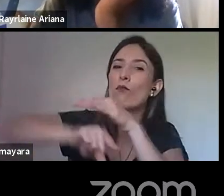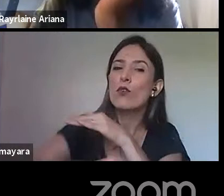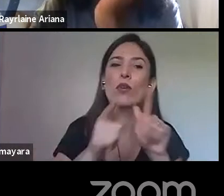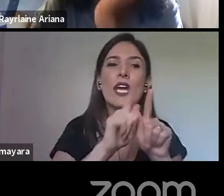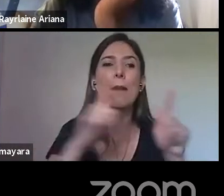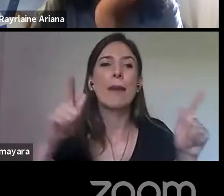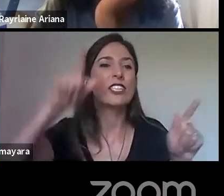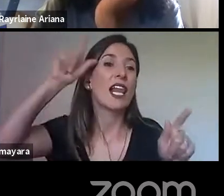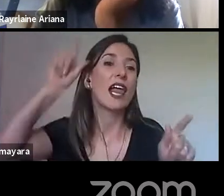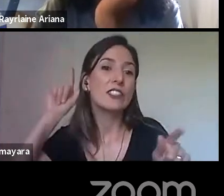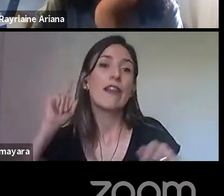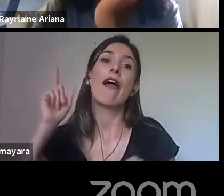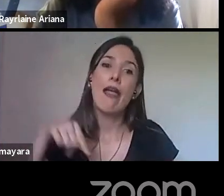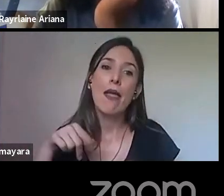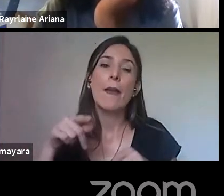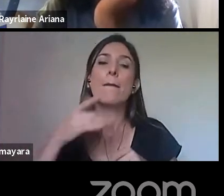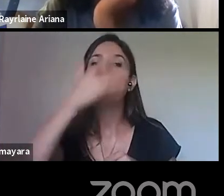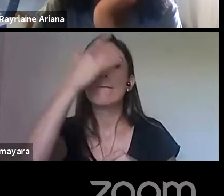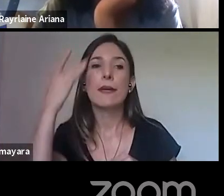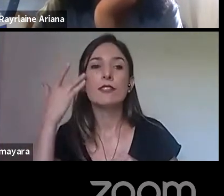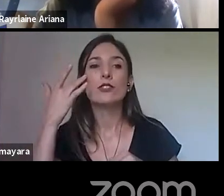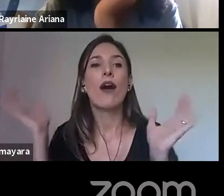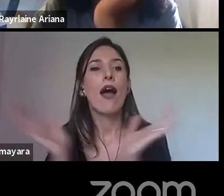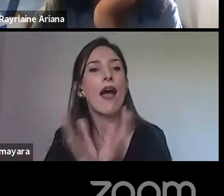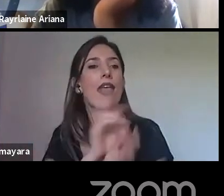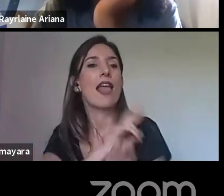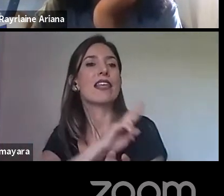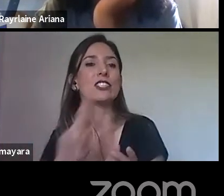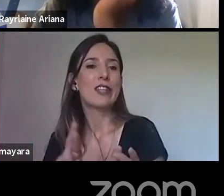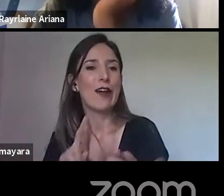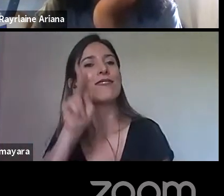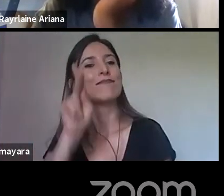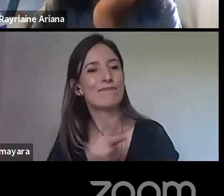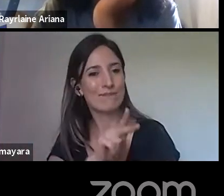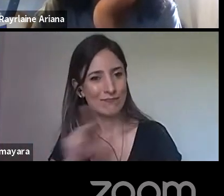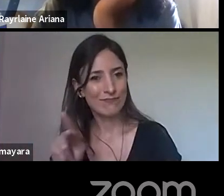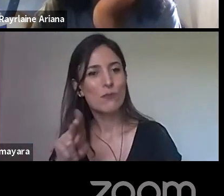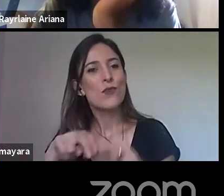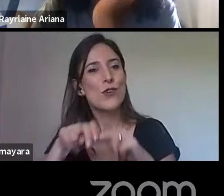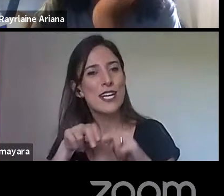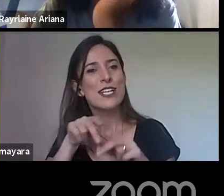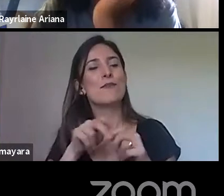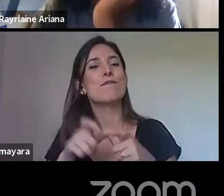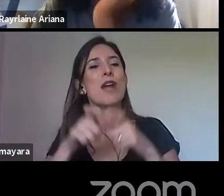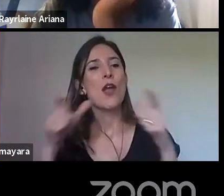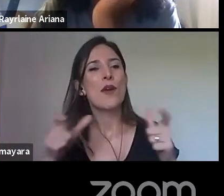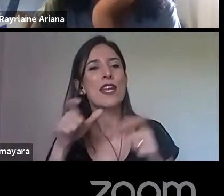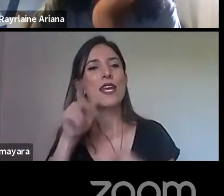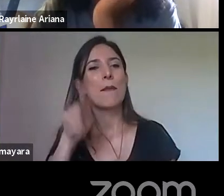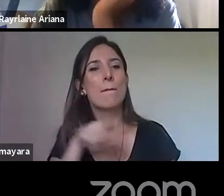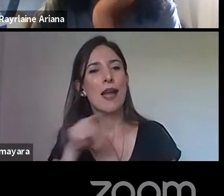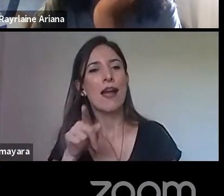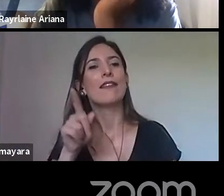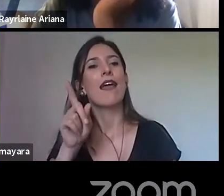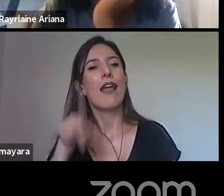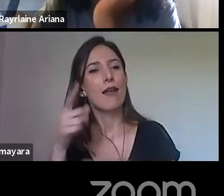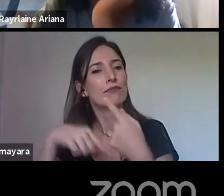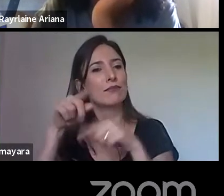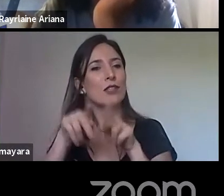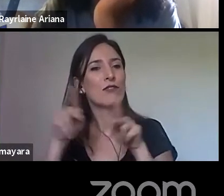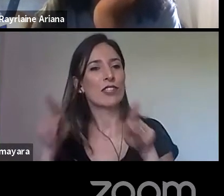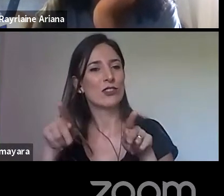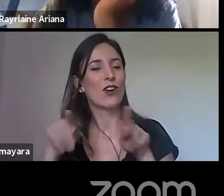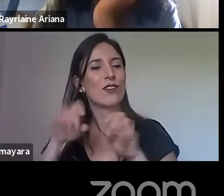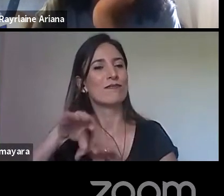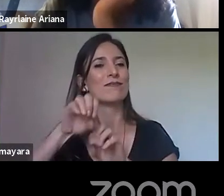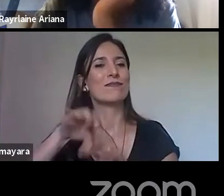Então, são eles que serão a... que vão configurar, vamos dizer assim, uma maioria dos docentes,